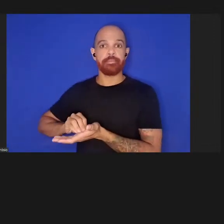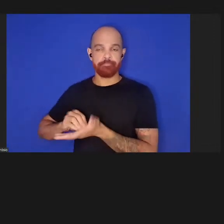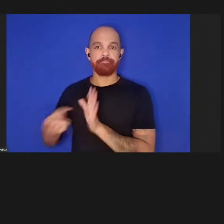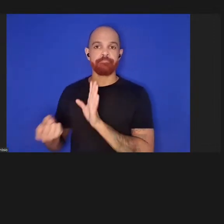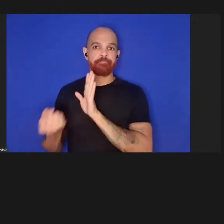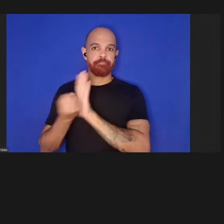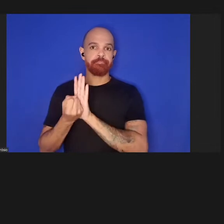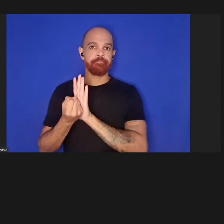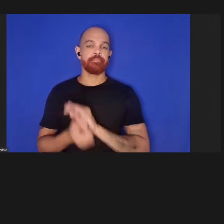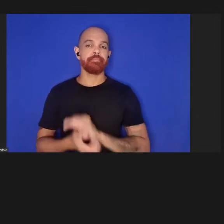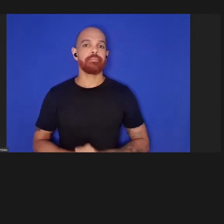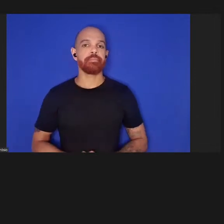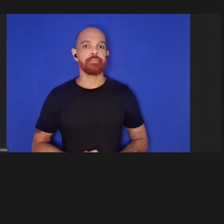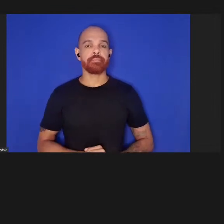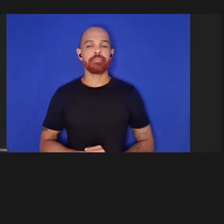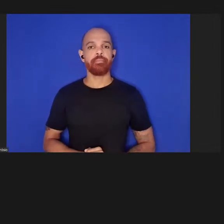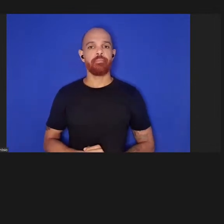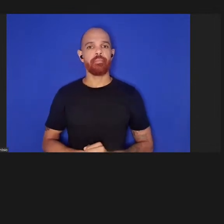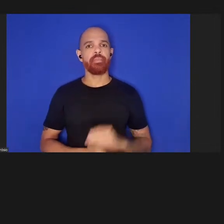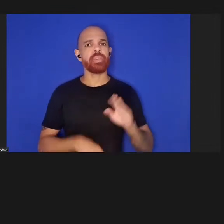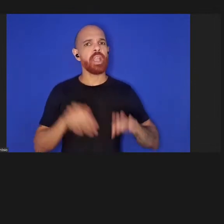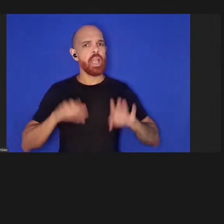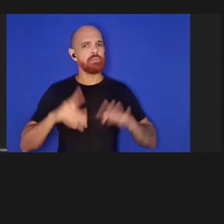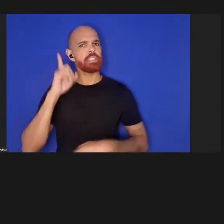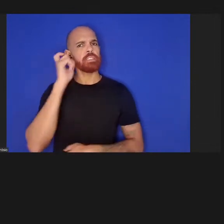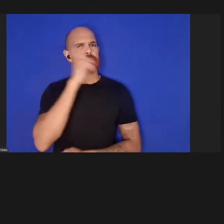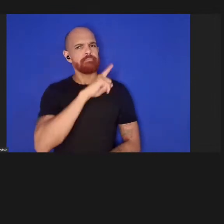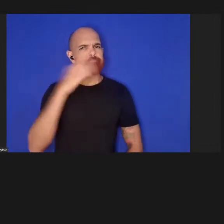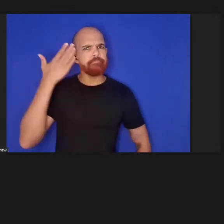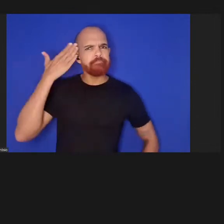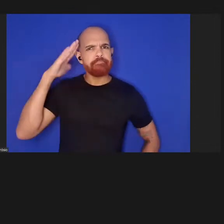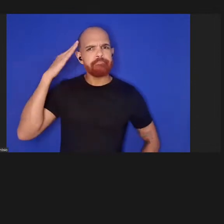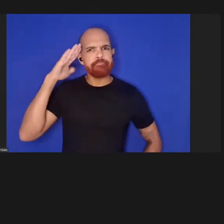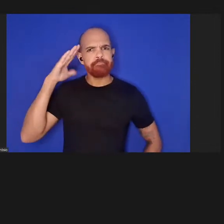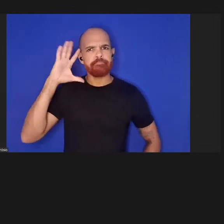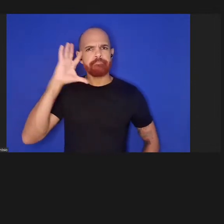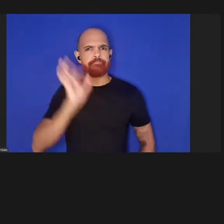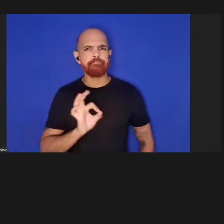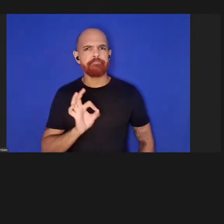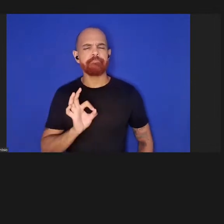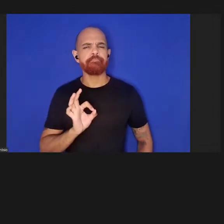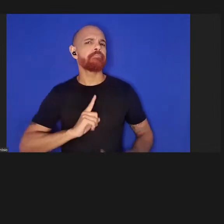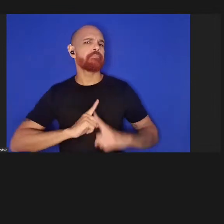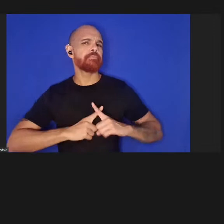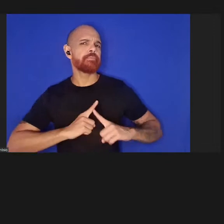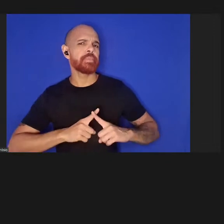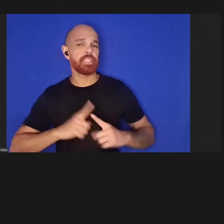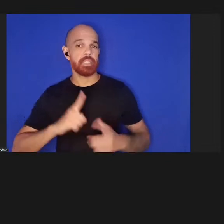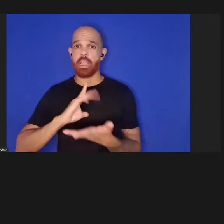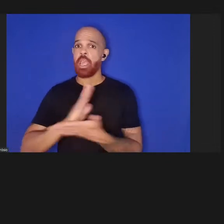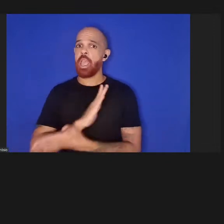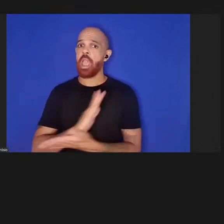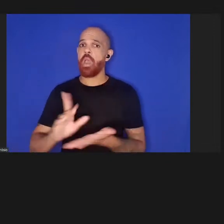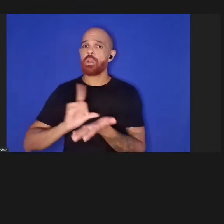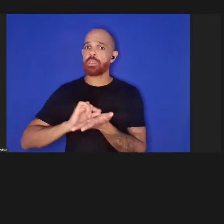Isso algumas vezes é muito difícil de entender porque existem papers muito importantes muito bons que estão